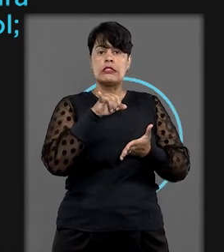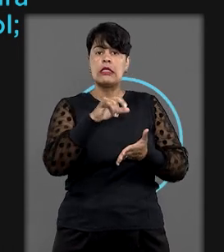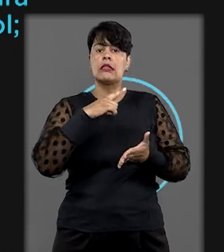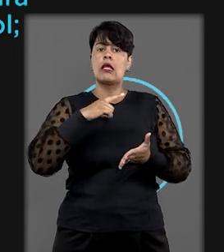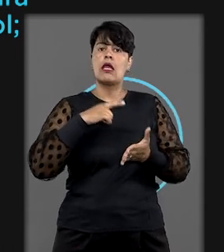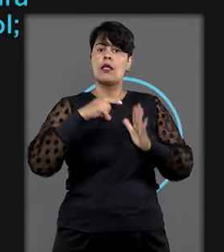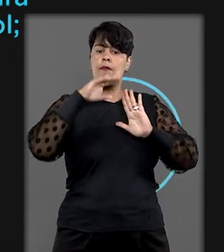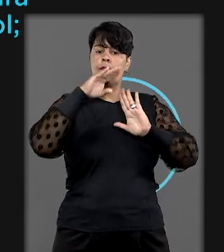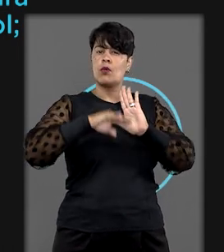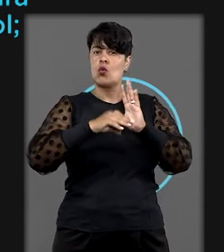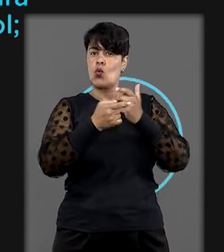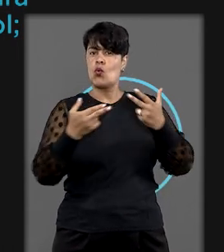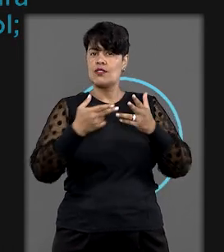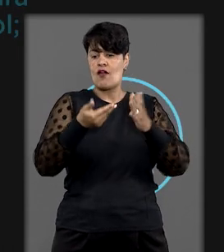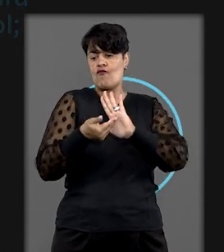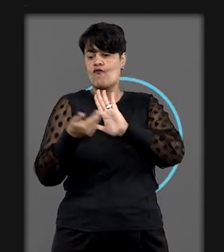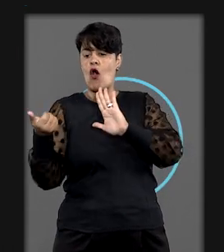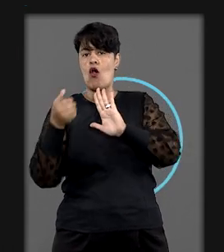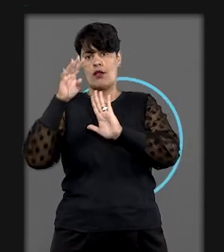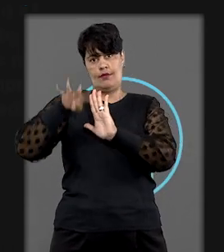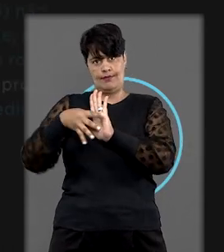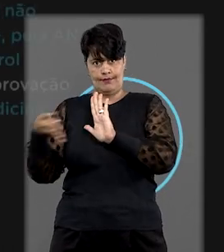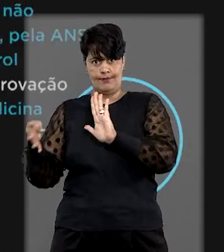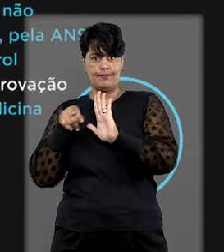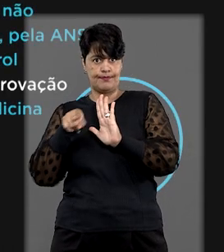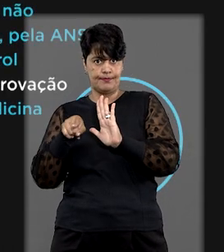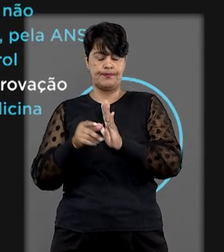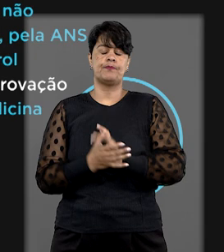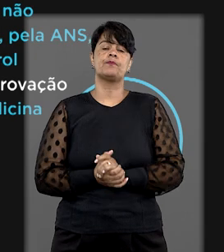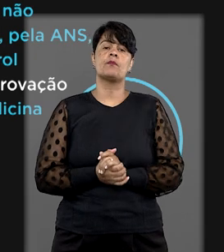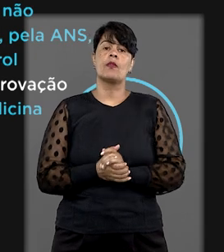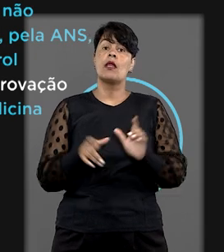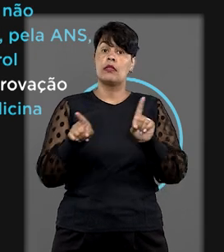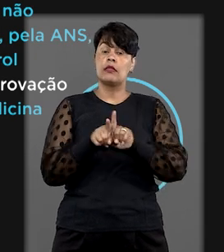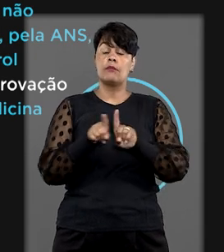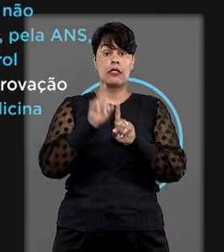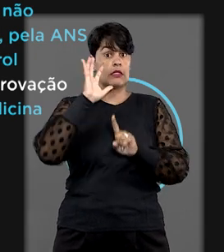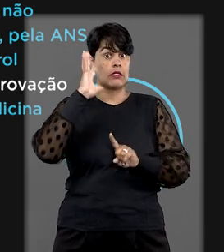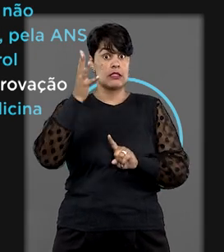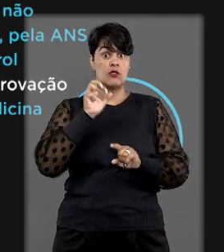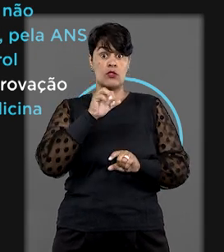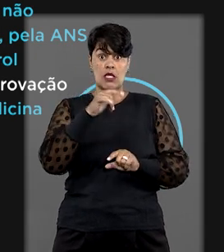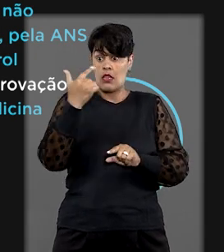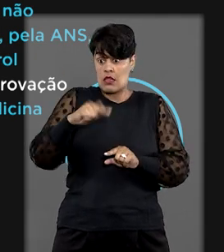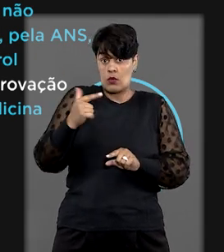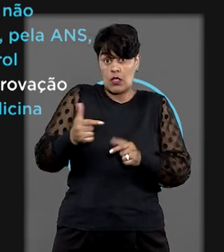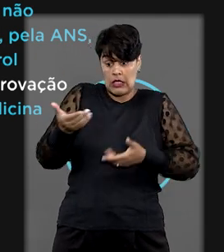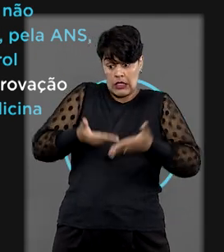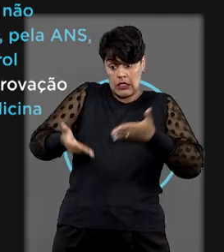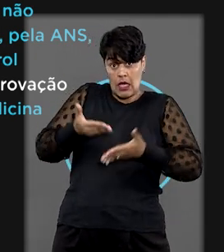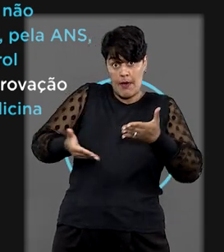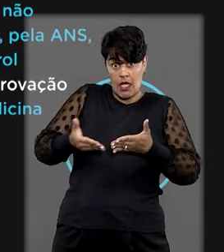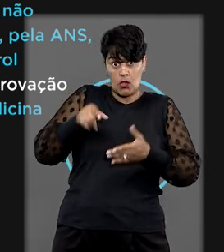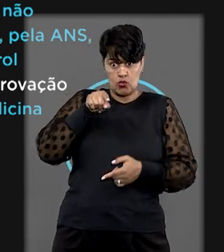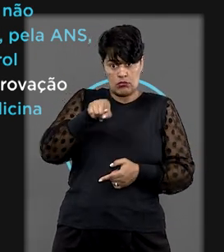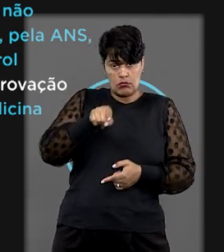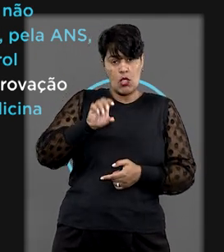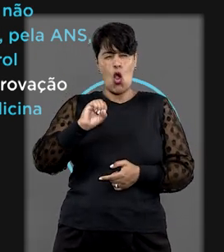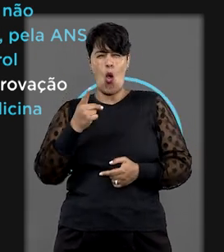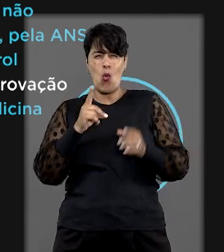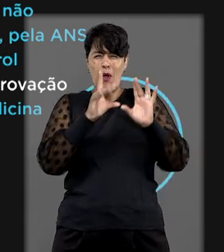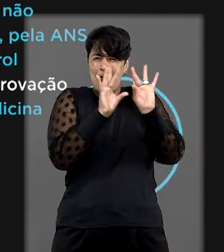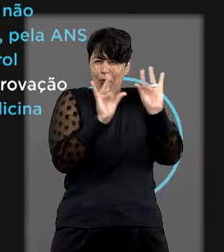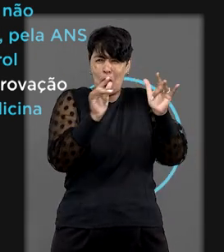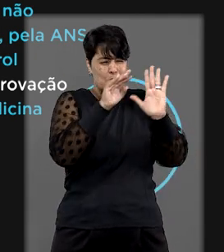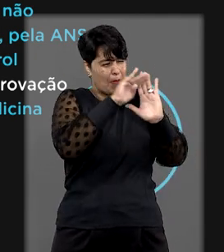de procedimento extra-rol. Foi definido ainda que, não havendo substituto terapêutico ou esgotados os procedimentos do rol